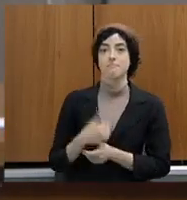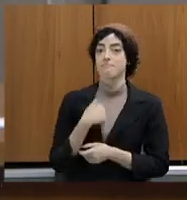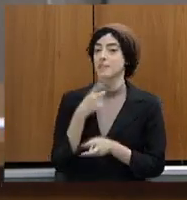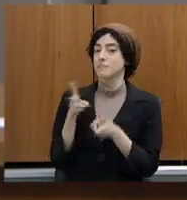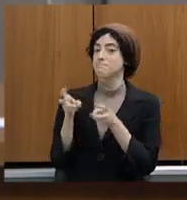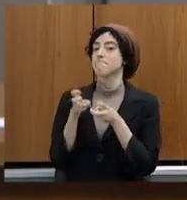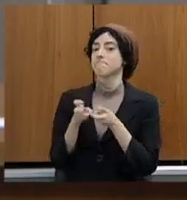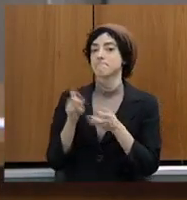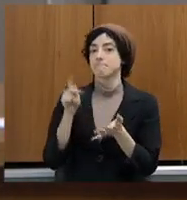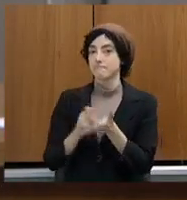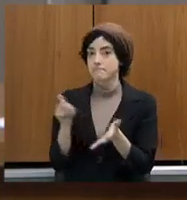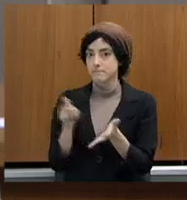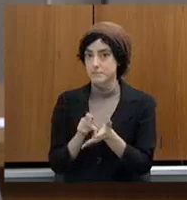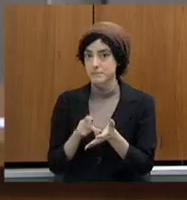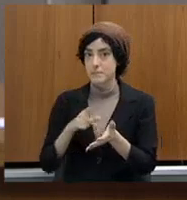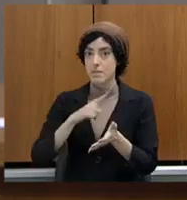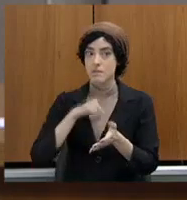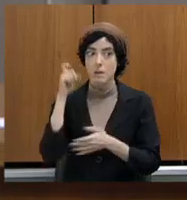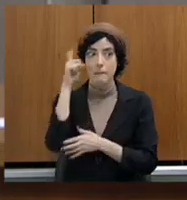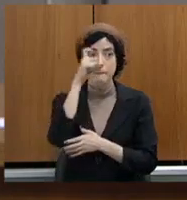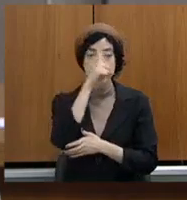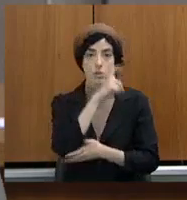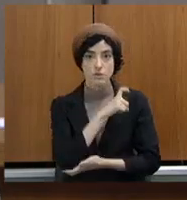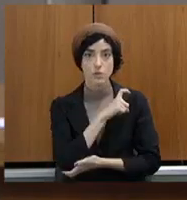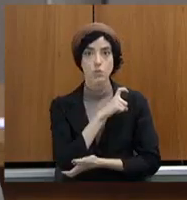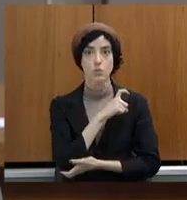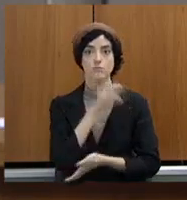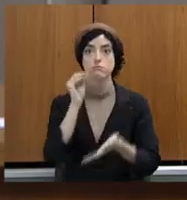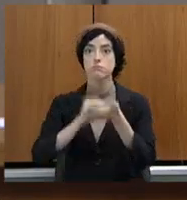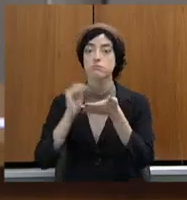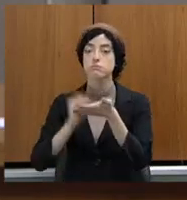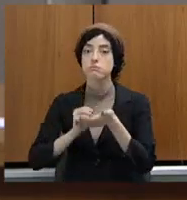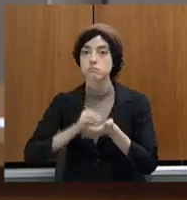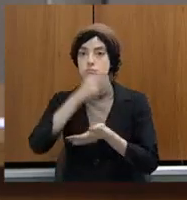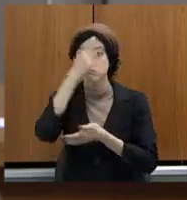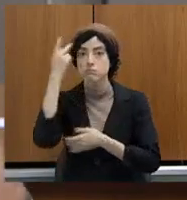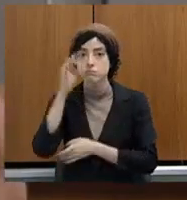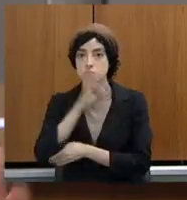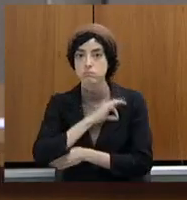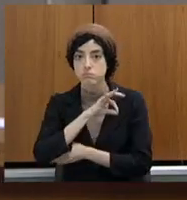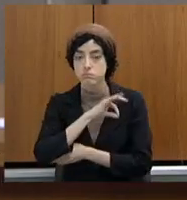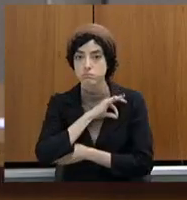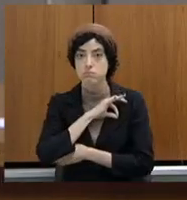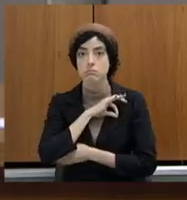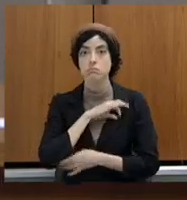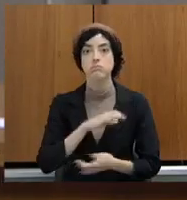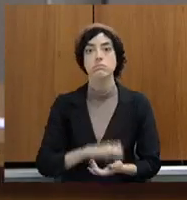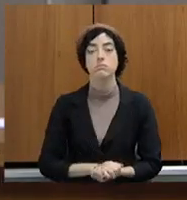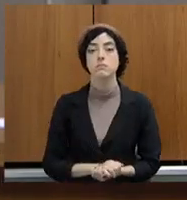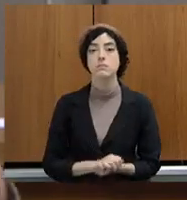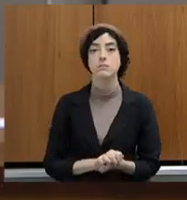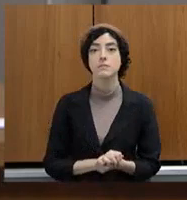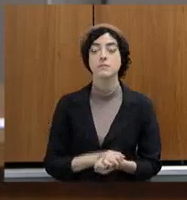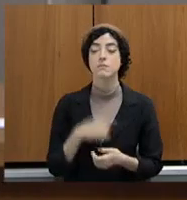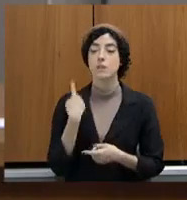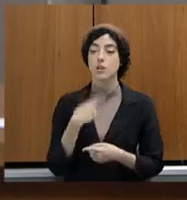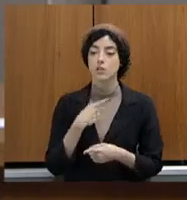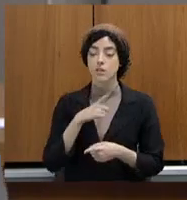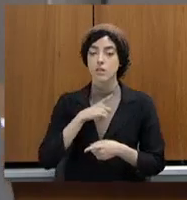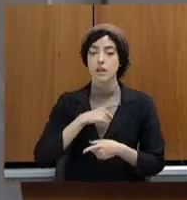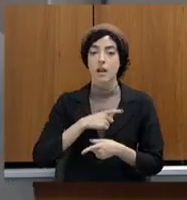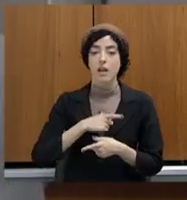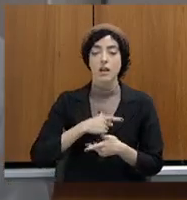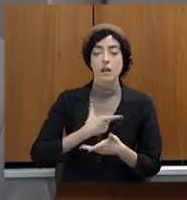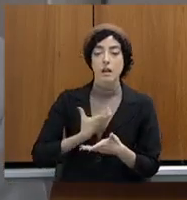o pessoal que nós temos, a gente realmente está adotando várias medidas, como o plantão digital, que é para otimizar, gente está adotando